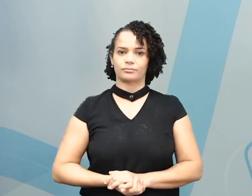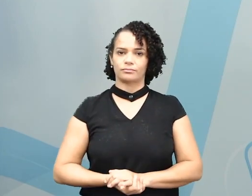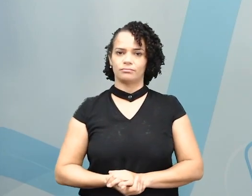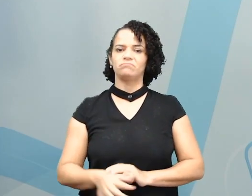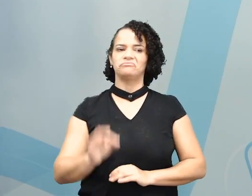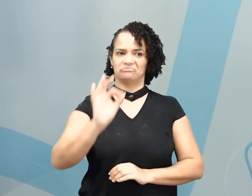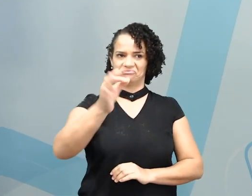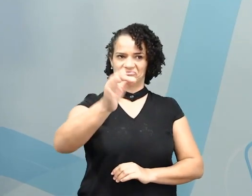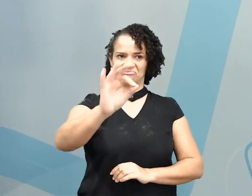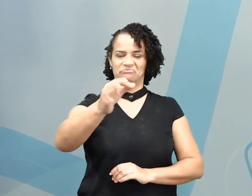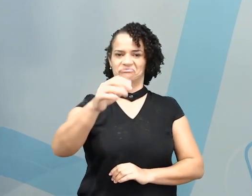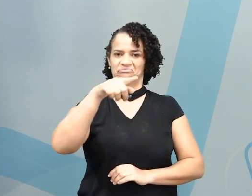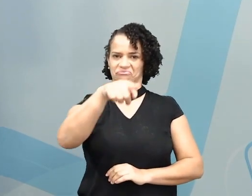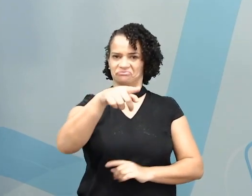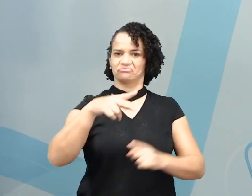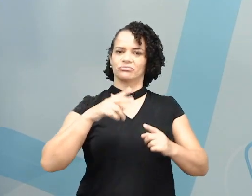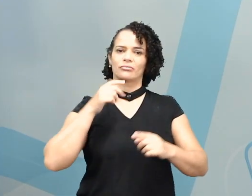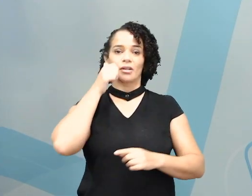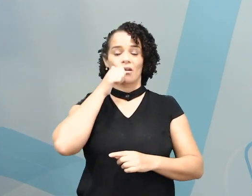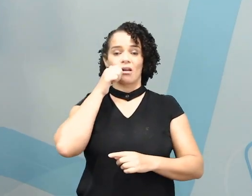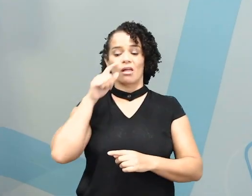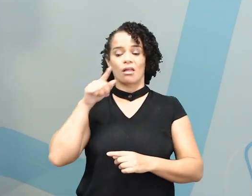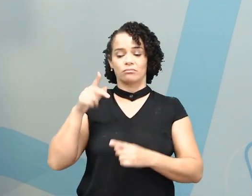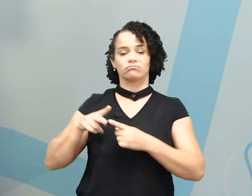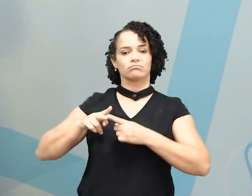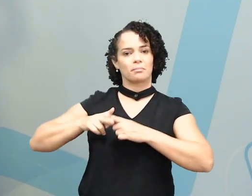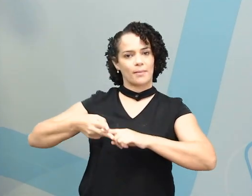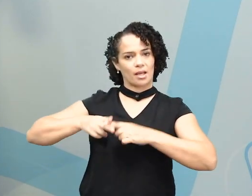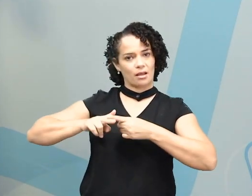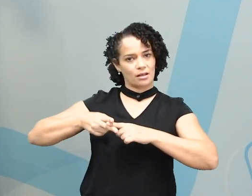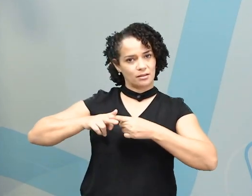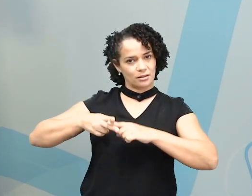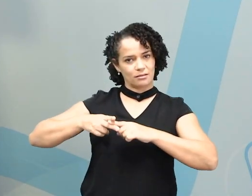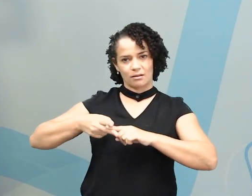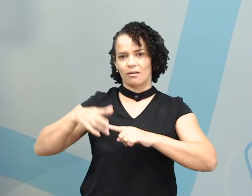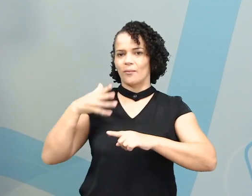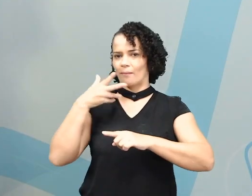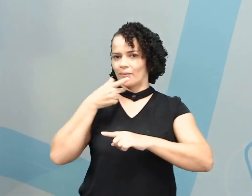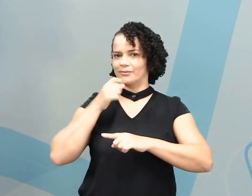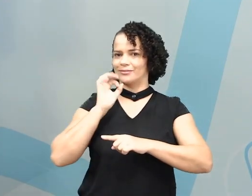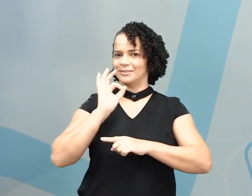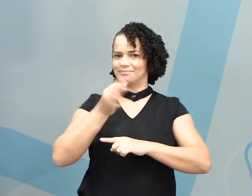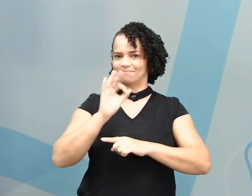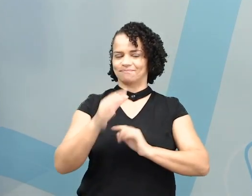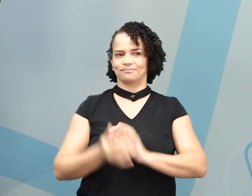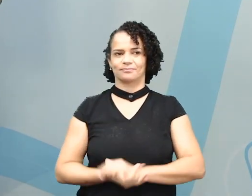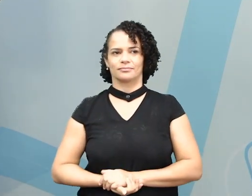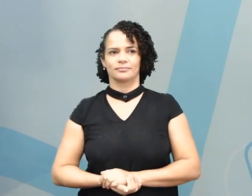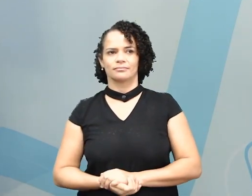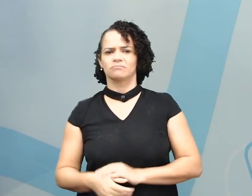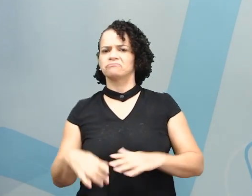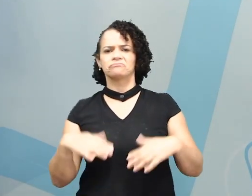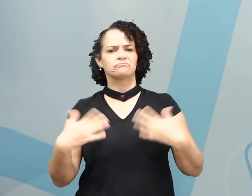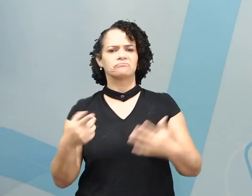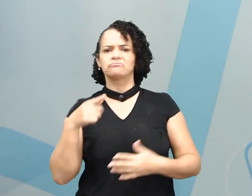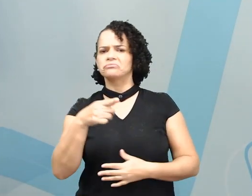Isso mesmo. She is a mechanic. Perfect. E essa?